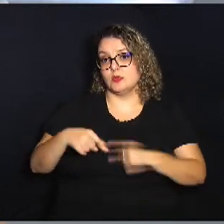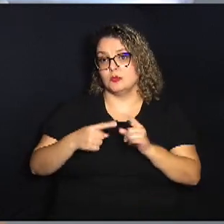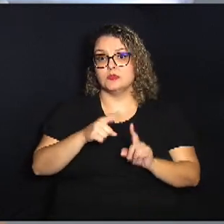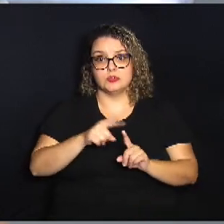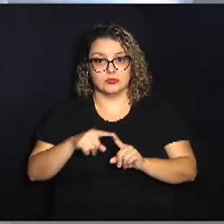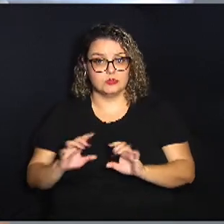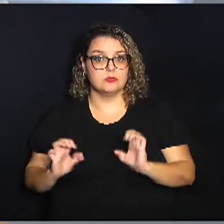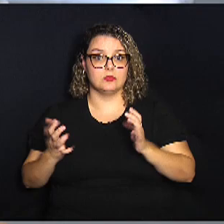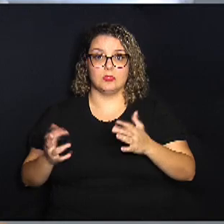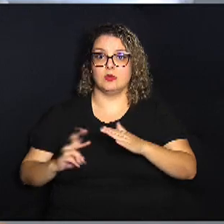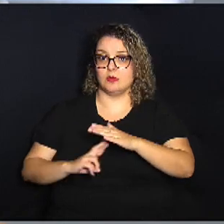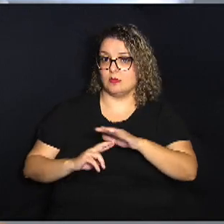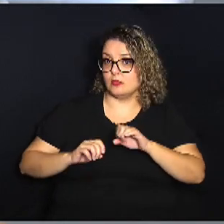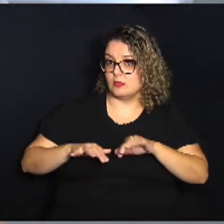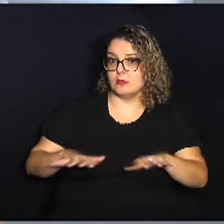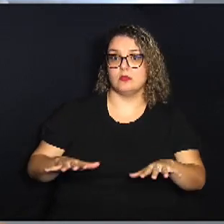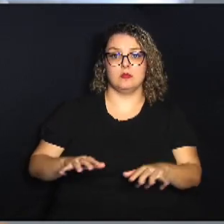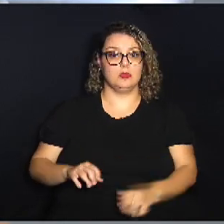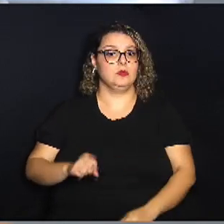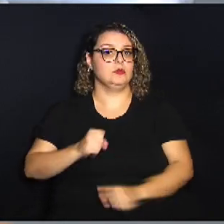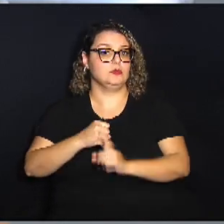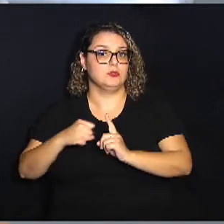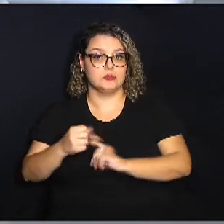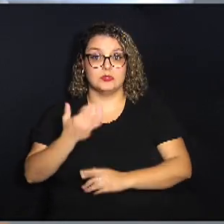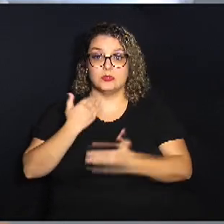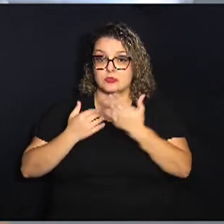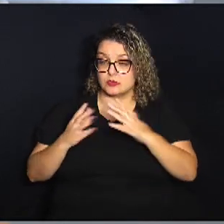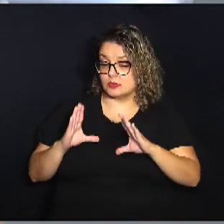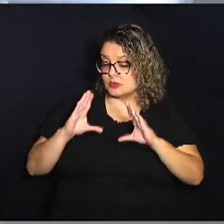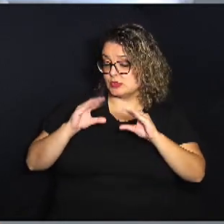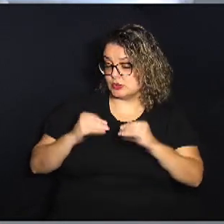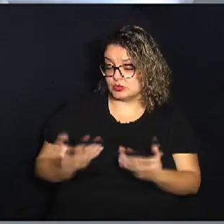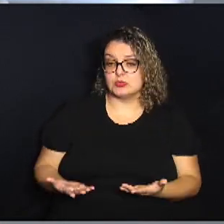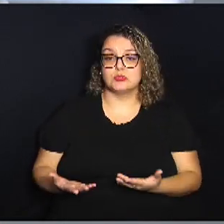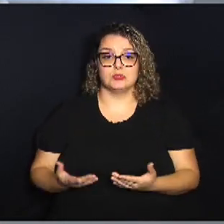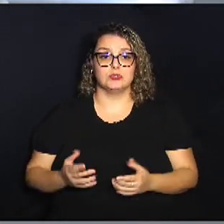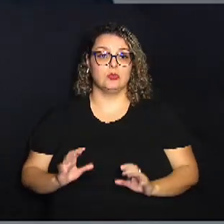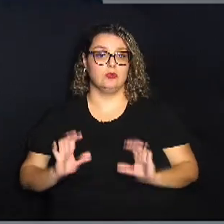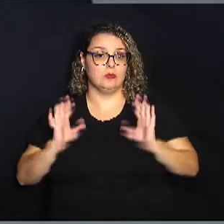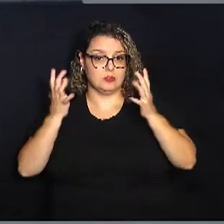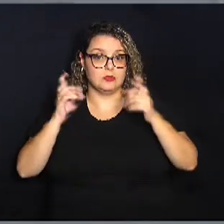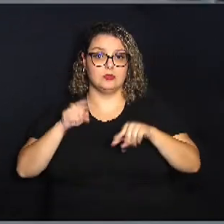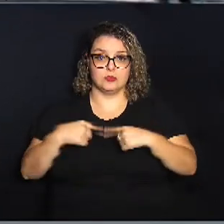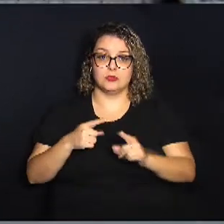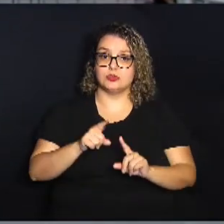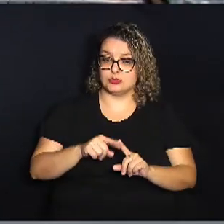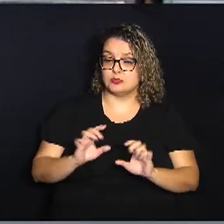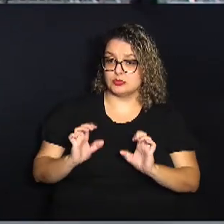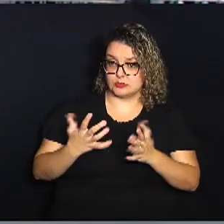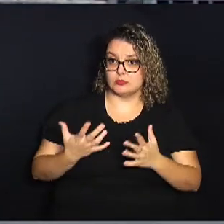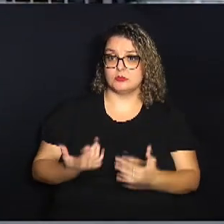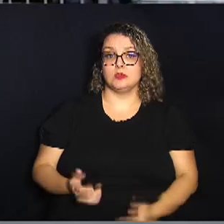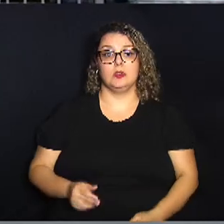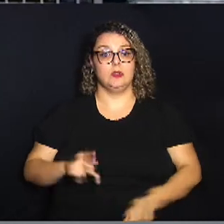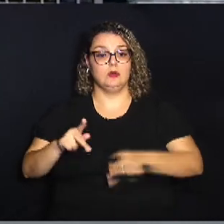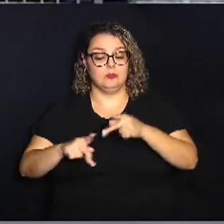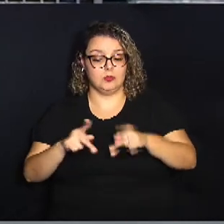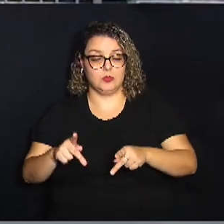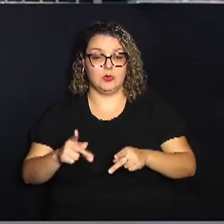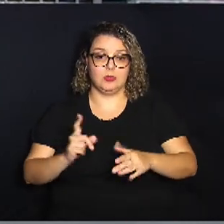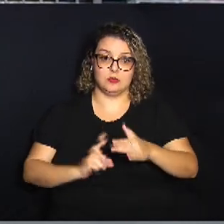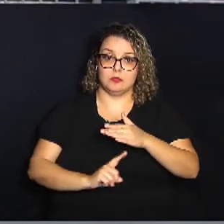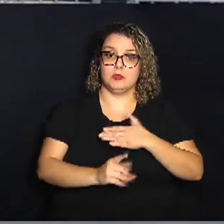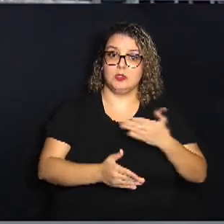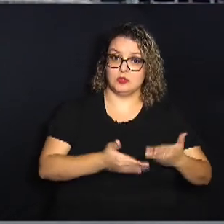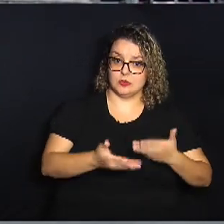eventos, as feiras, eventos sociais, jantares, confraternizações e outros tipos de eventos. A proporção entre público e prestador de